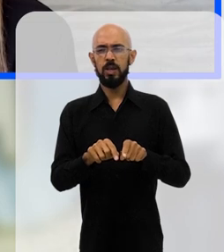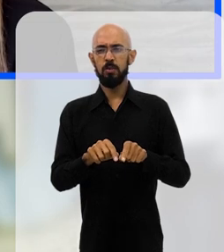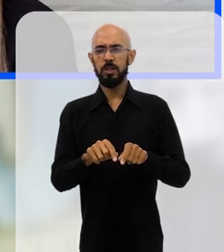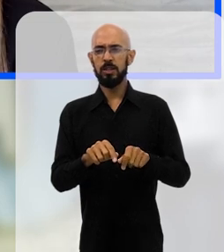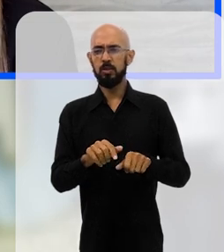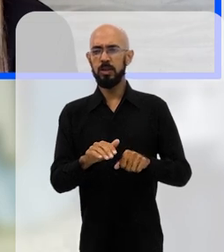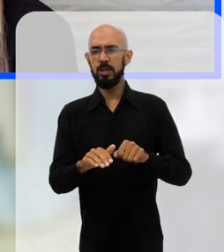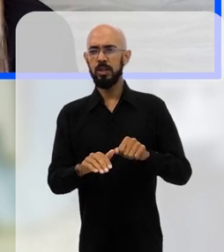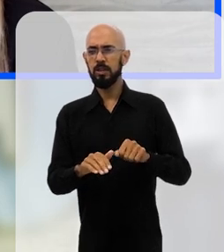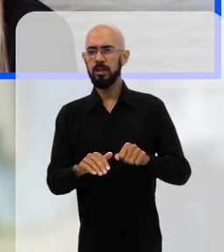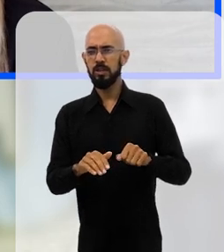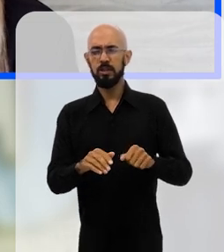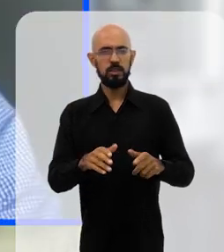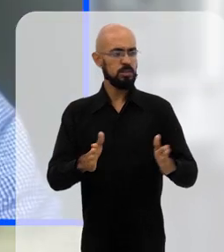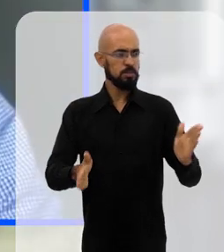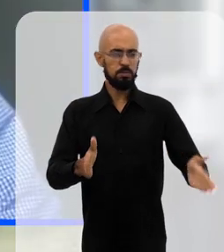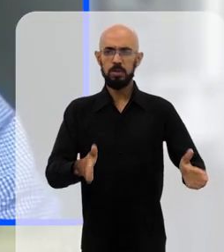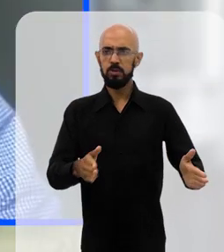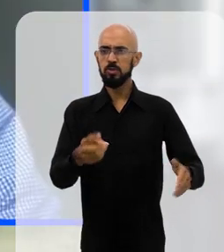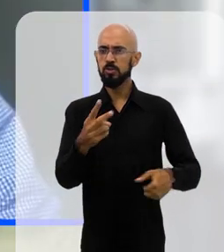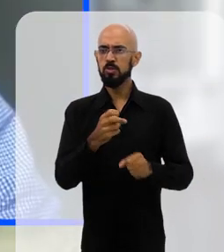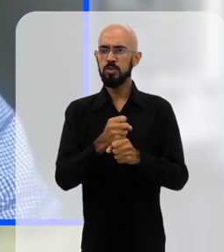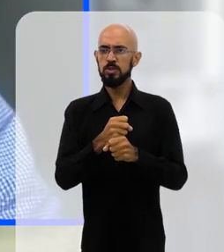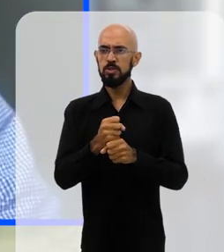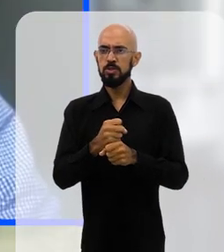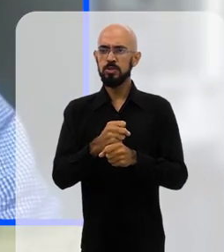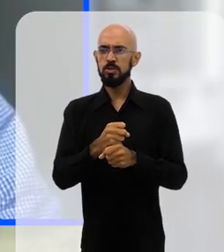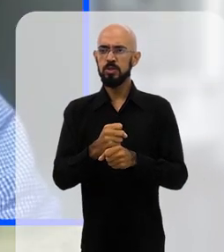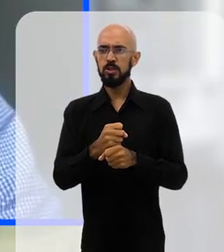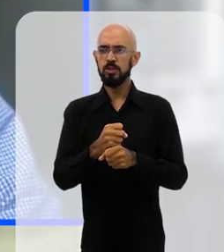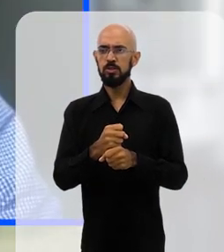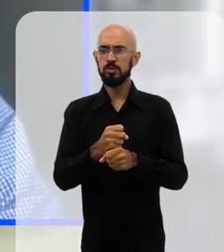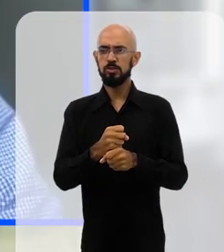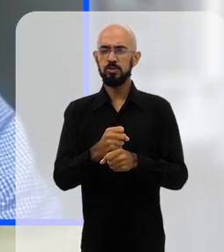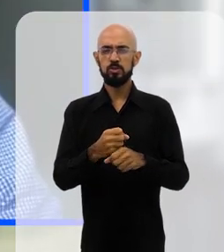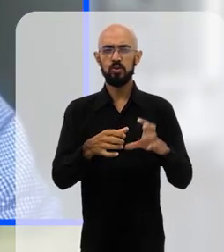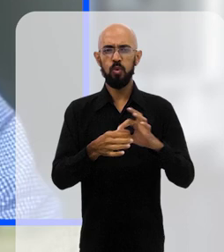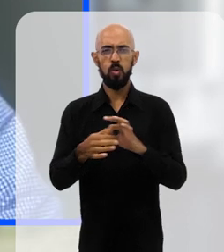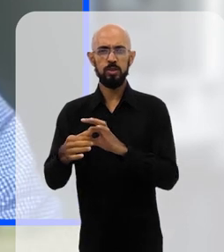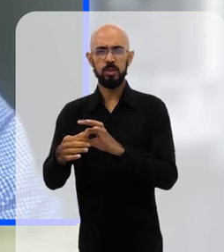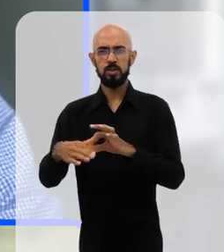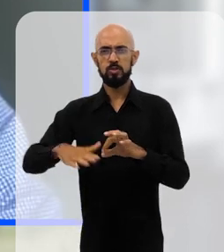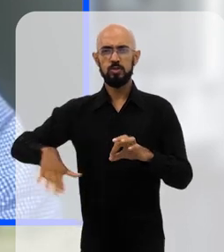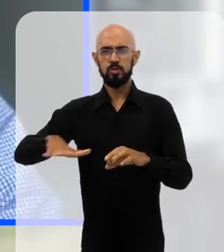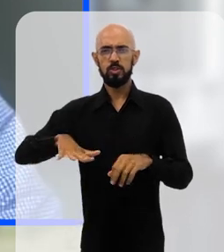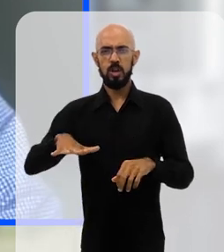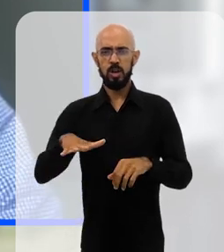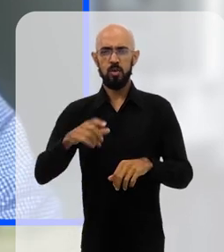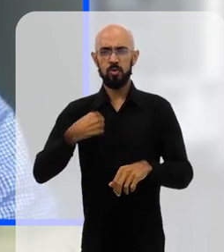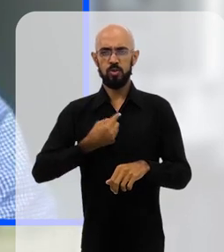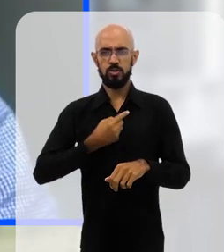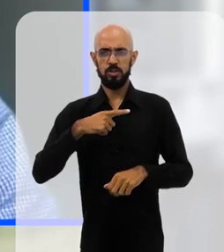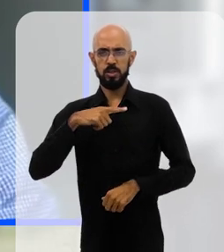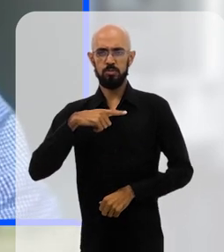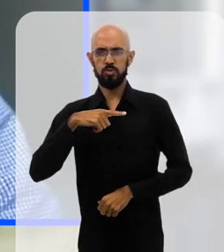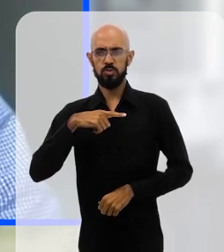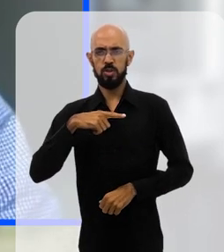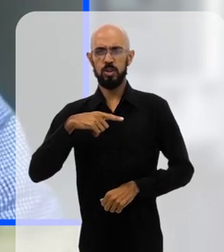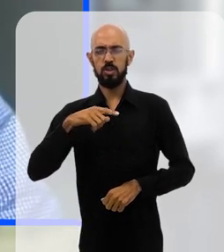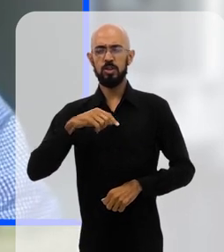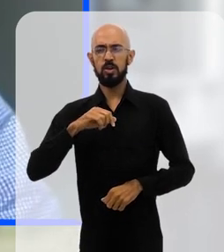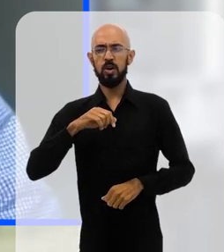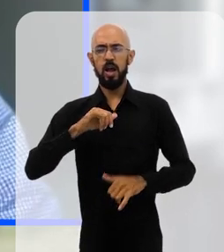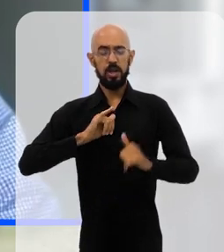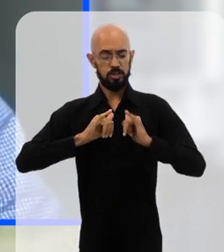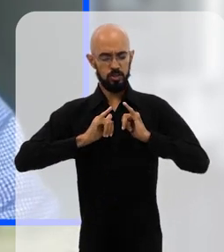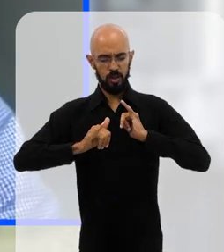período de dois anos. Então, é um contraste, assim, gritante com relação ao contexto mais geral que nós temos. Então, a gente